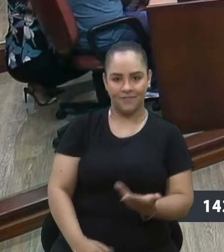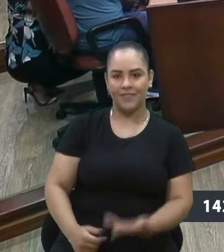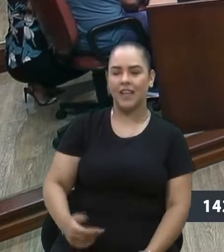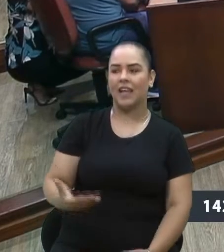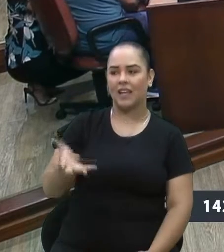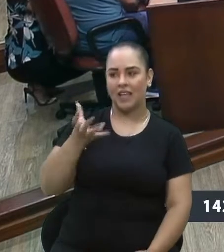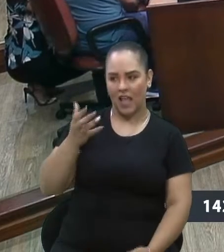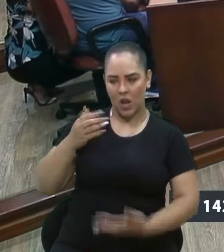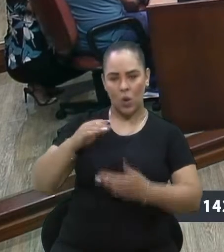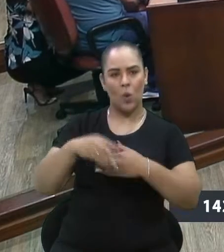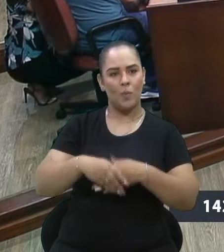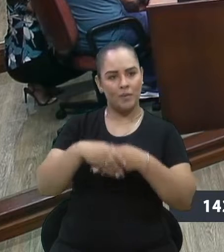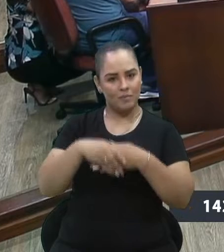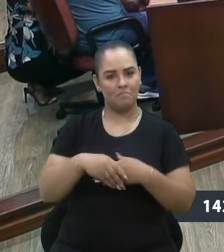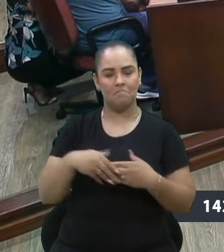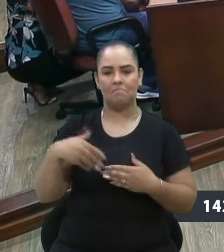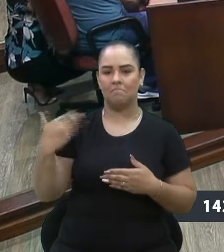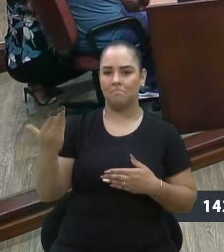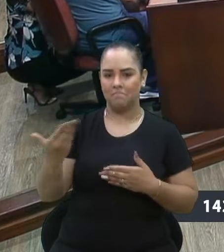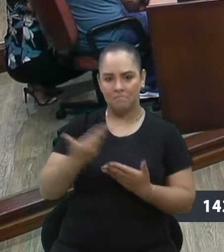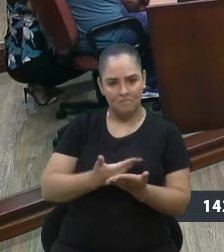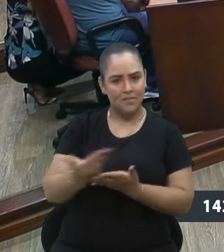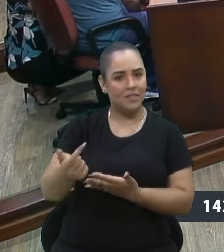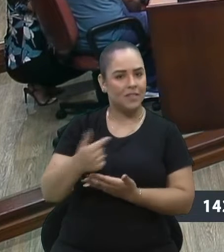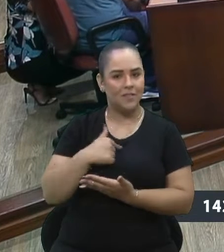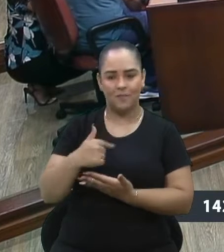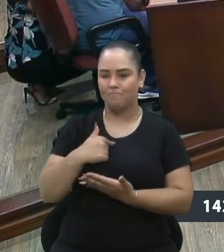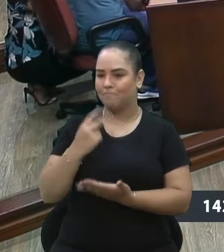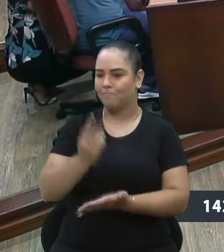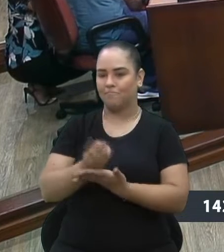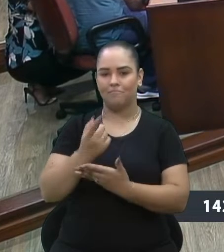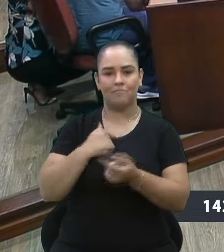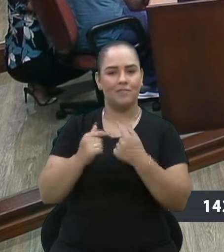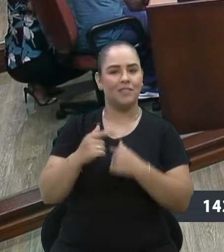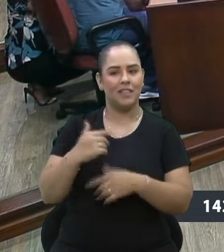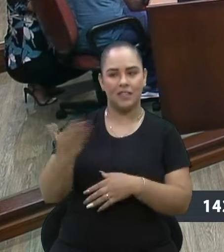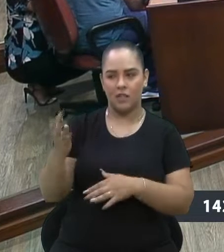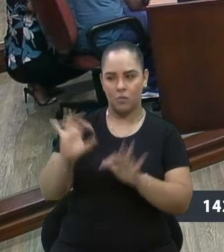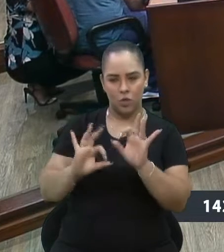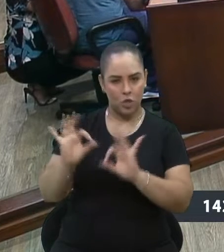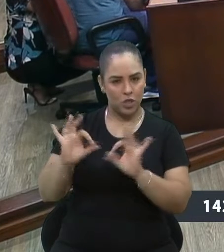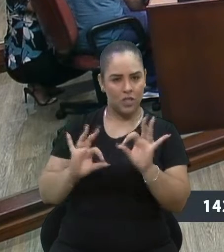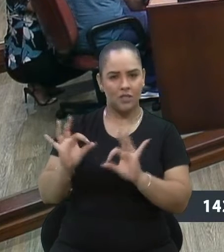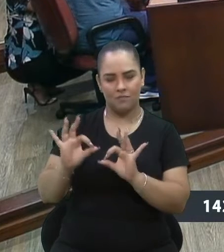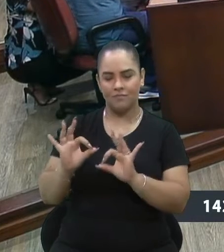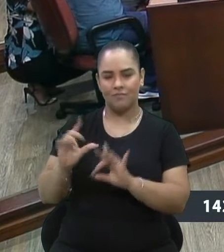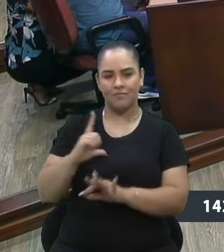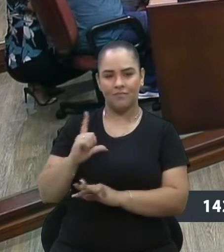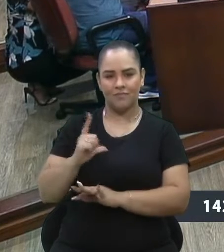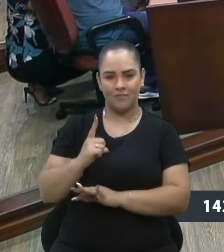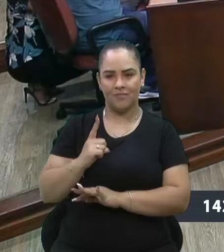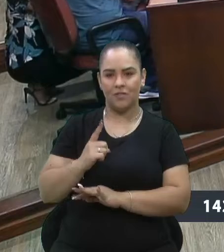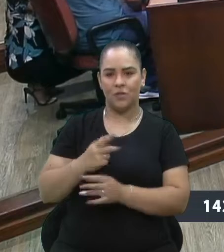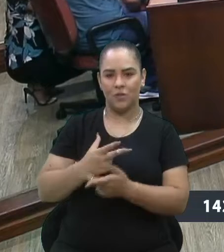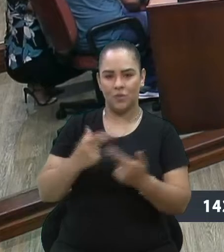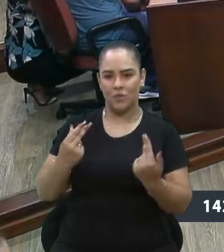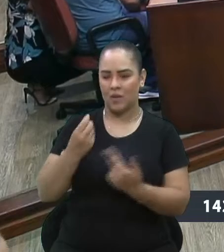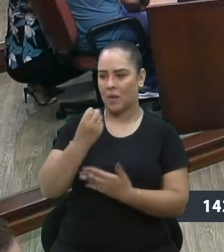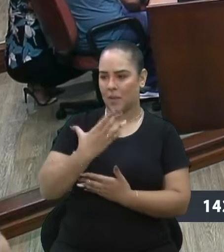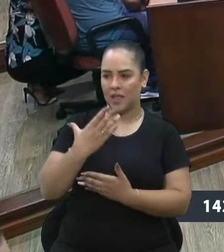cumprimentar pela iniciativa. E eu sou totalmente favorável a esses projetos de reconhecimento de bens de natureza e material.